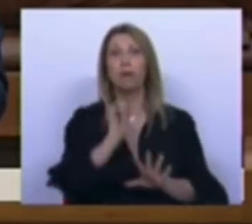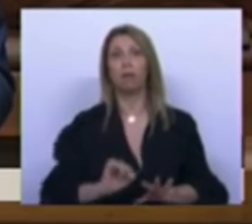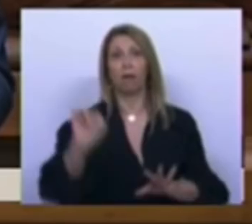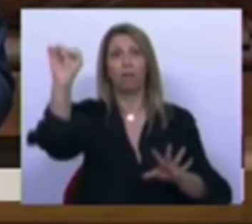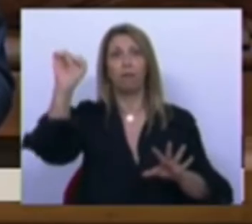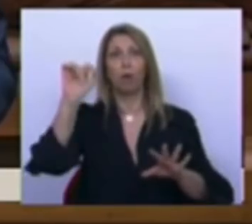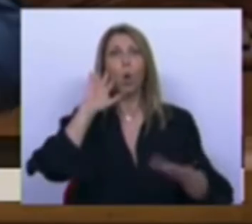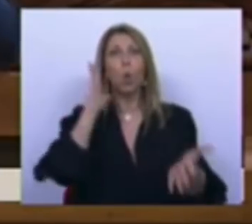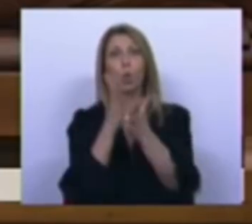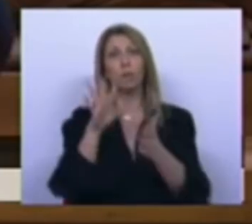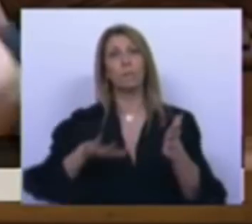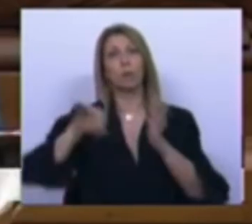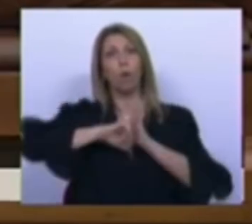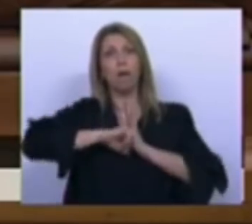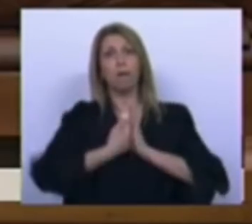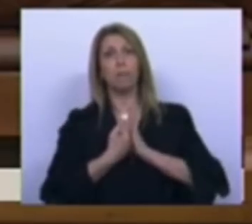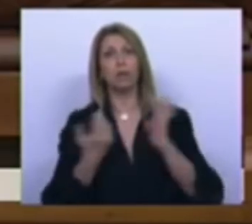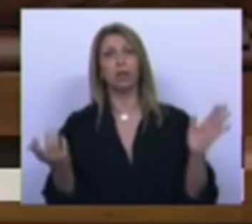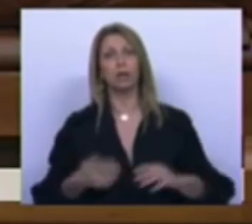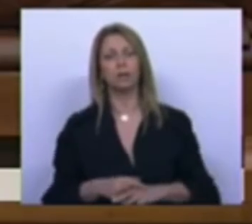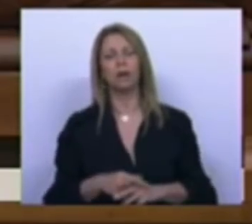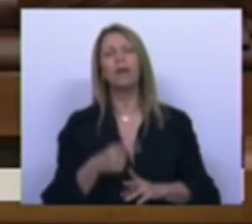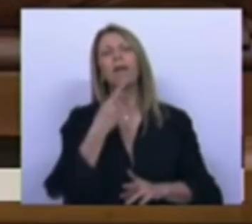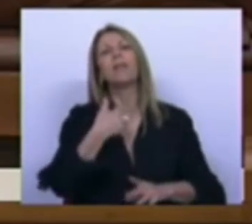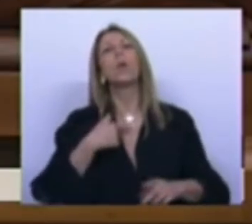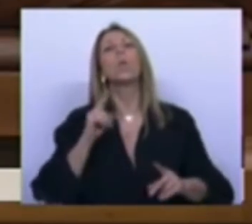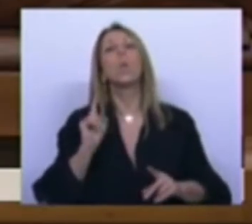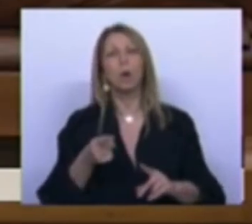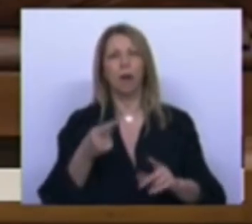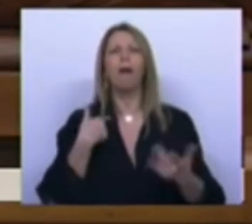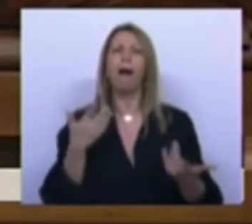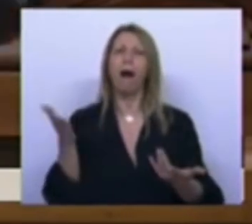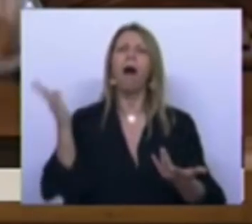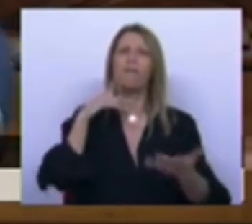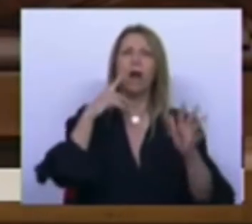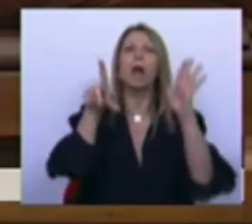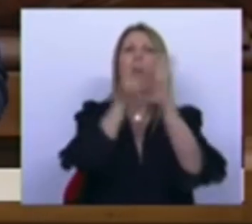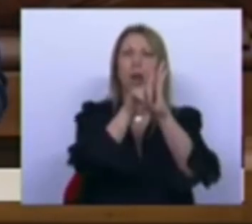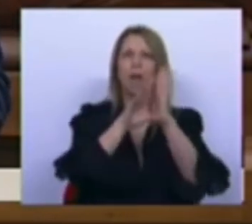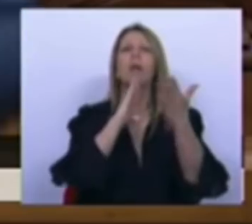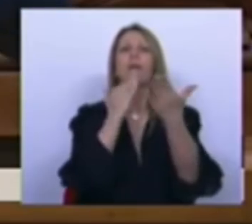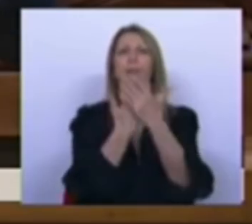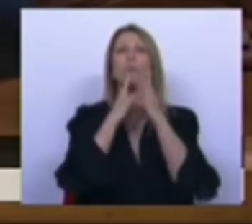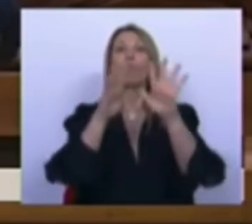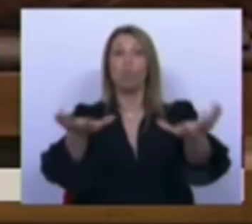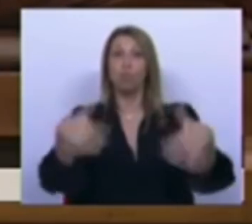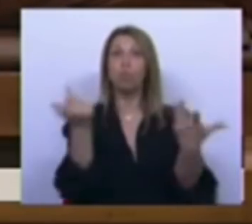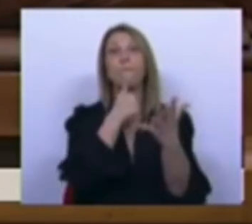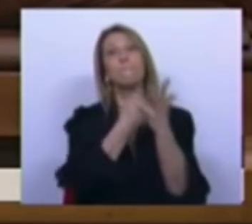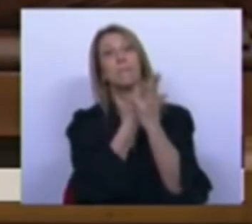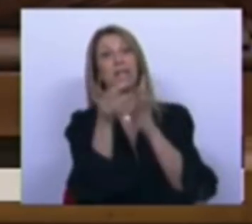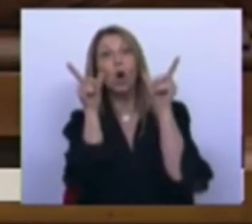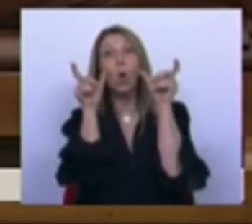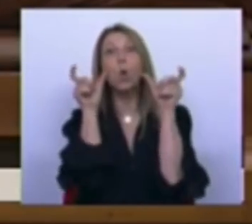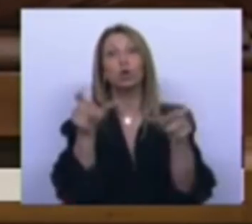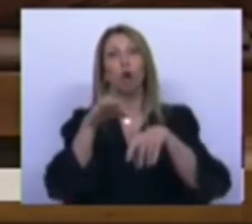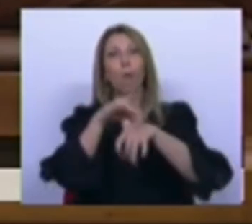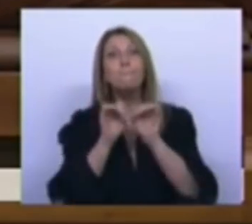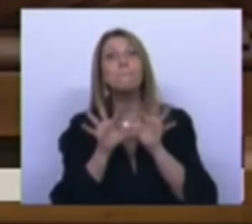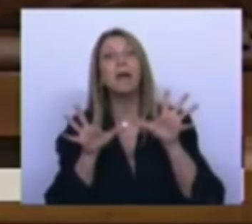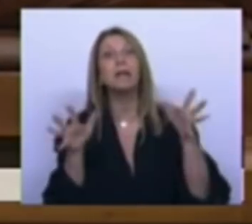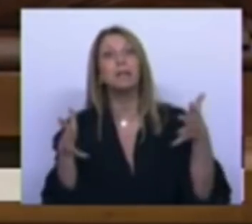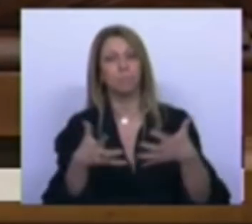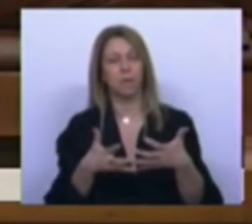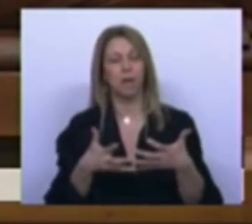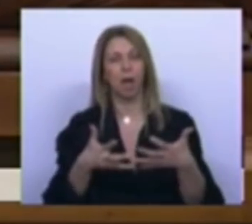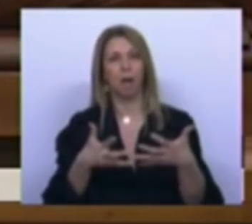de emergência. Porque o que nos foi dito foi que vinha aí um chapéu legal que permitiria tomar medidas de controle da pandemia. E o que